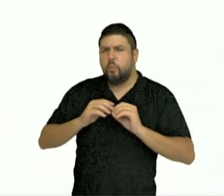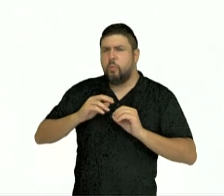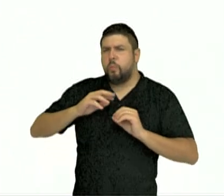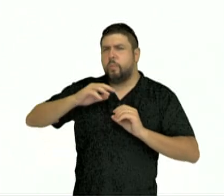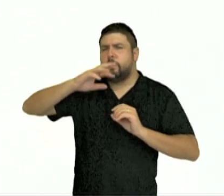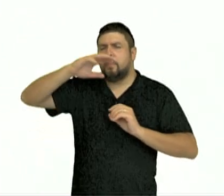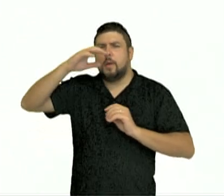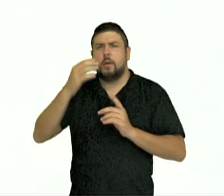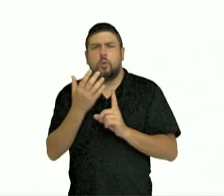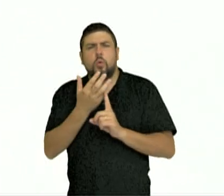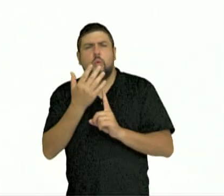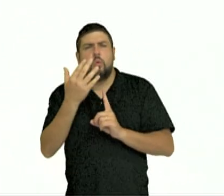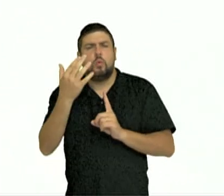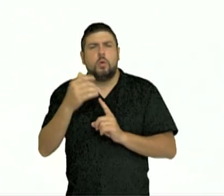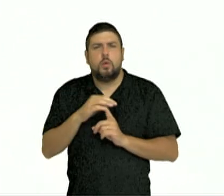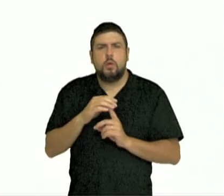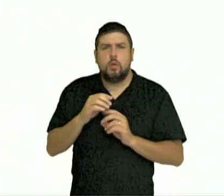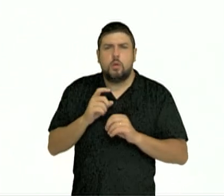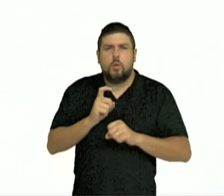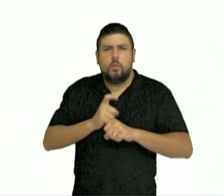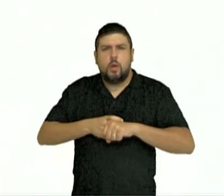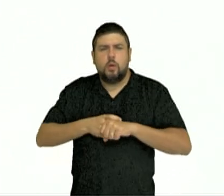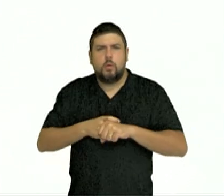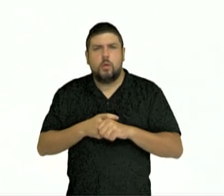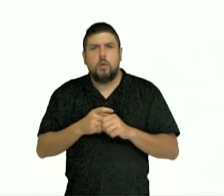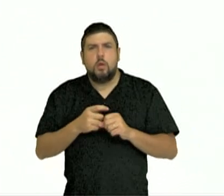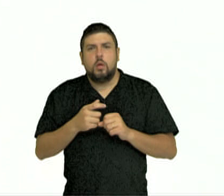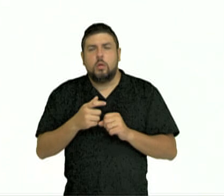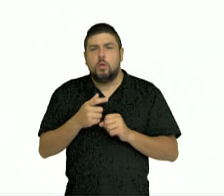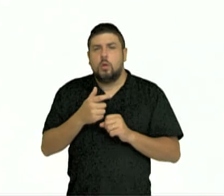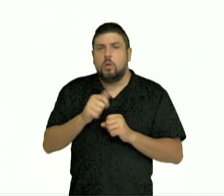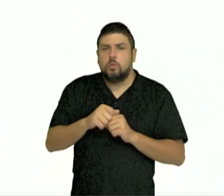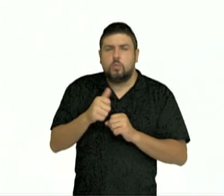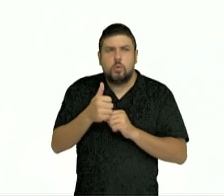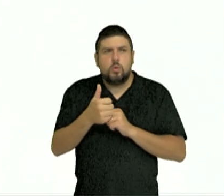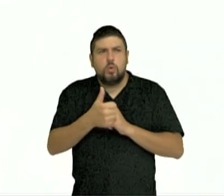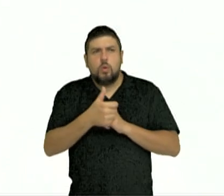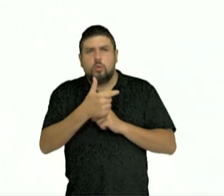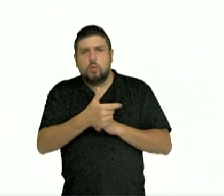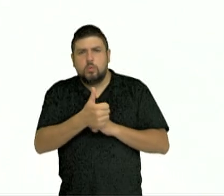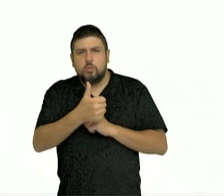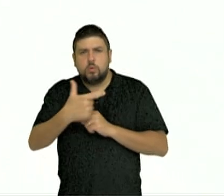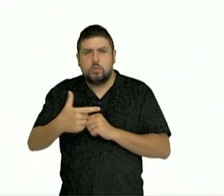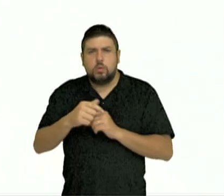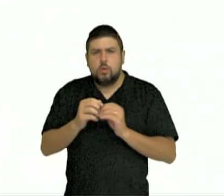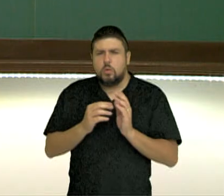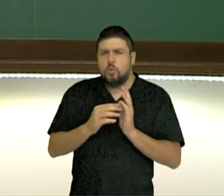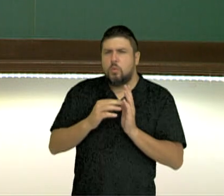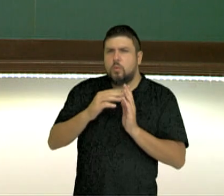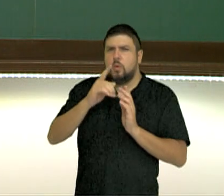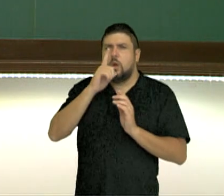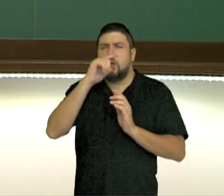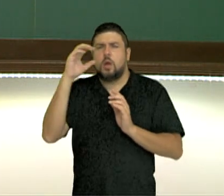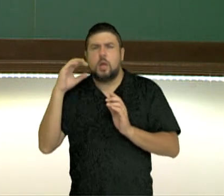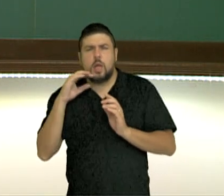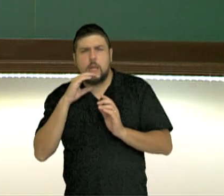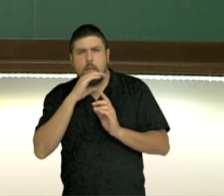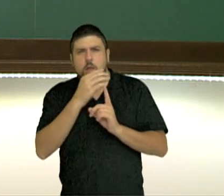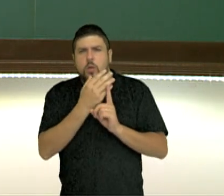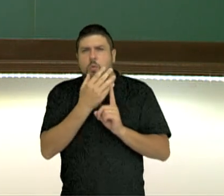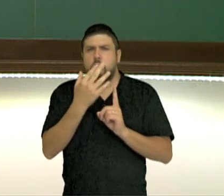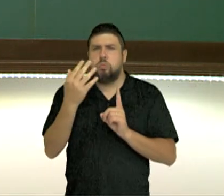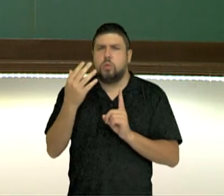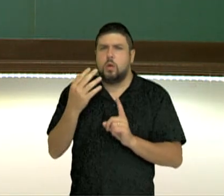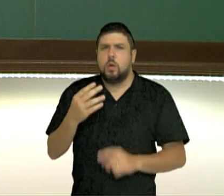Kelvin e o ponto de ebulição em 373 Kelvin. Atenção, quando falamos em